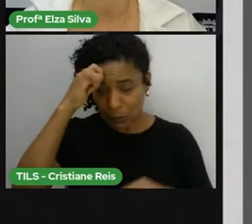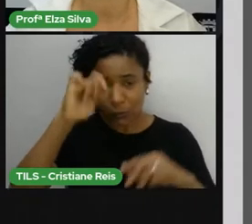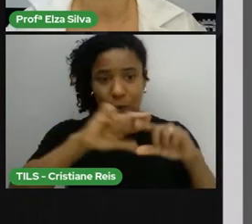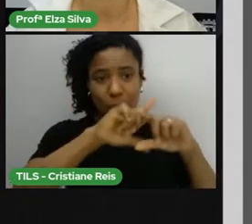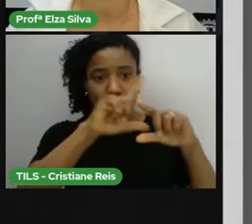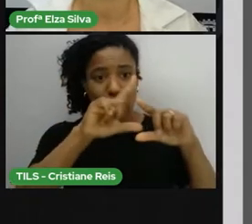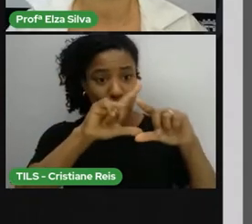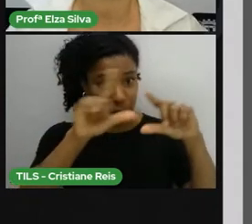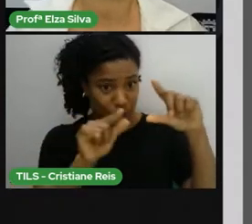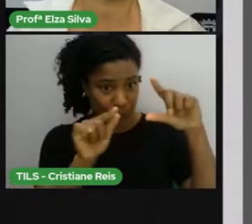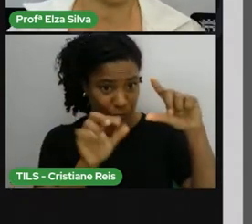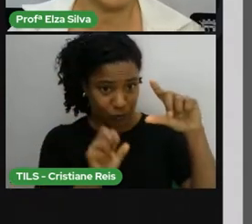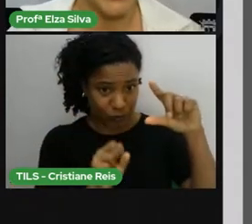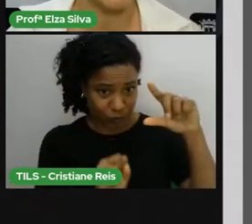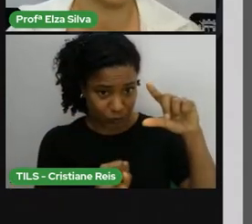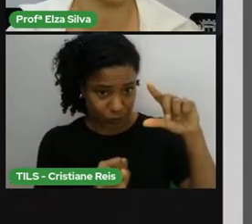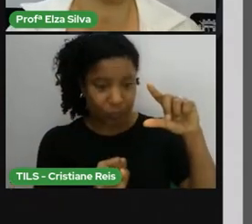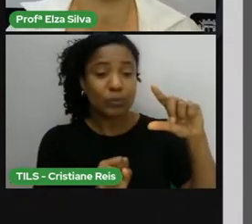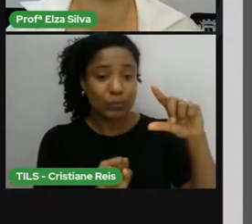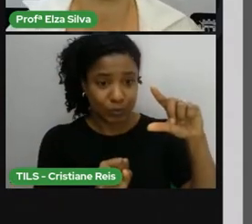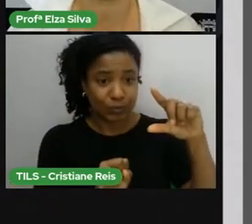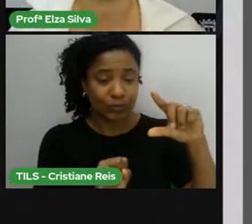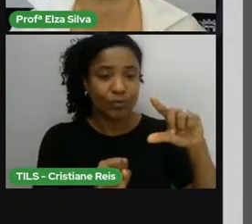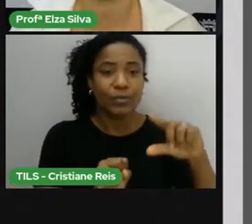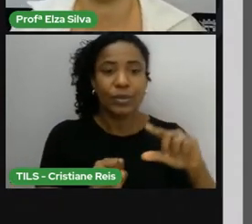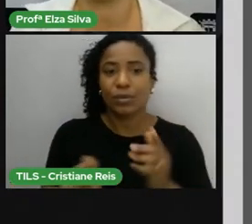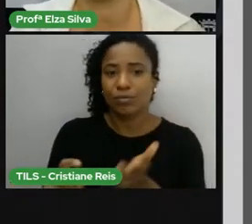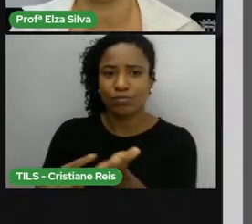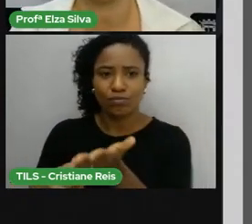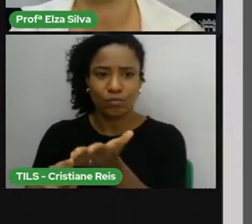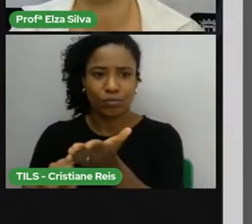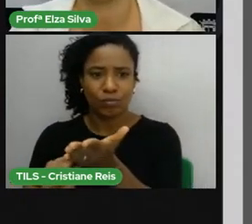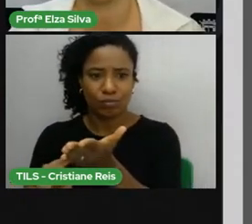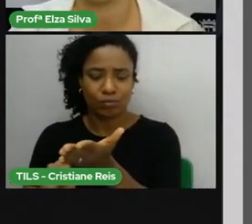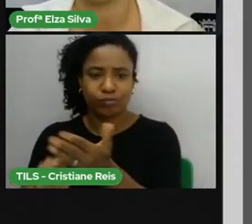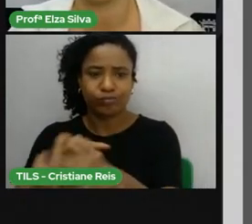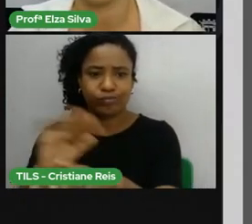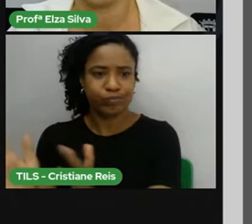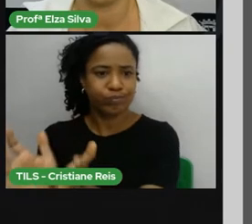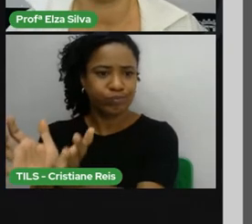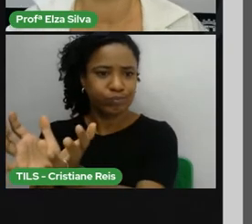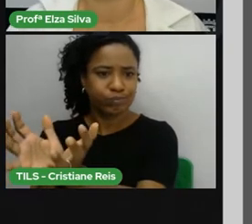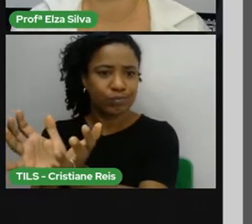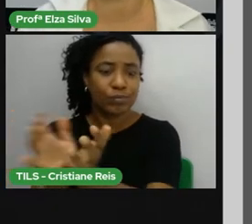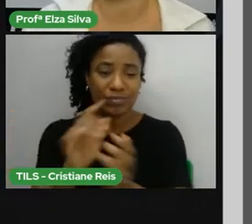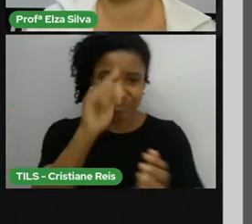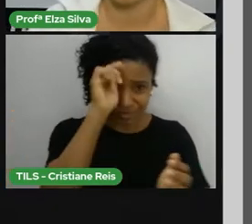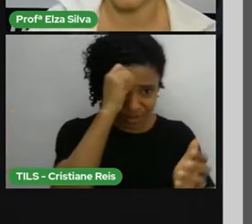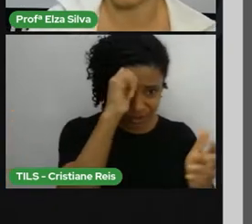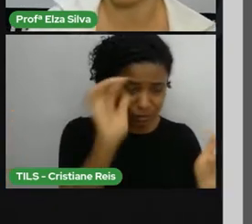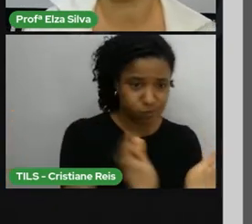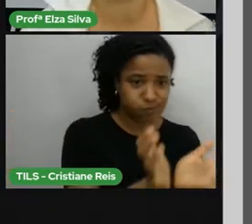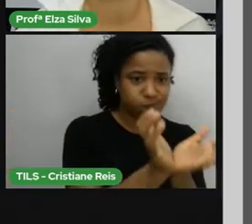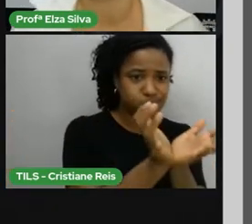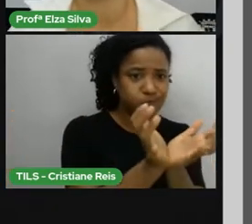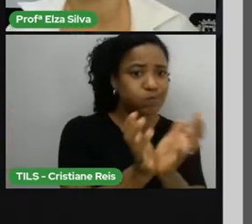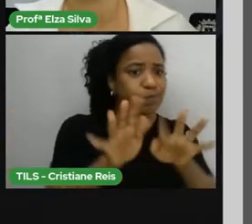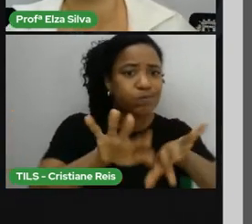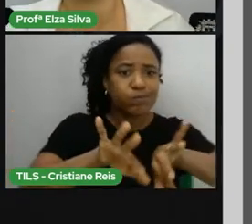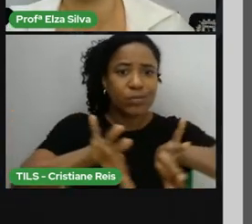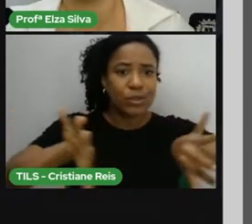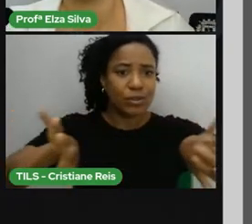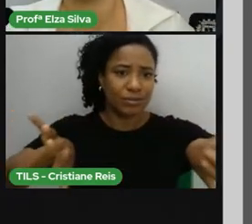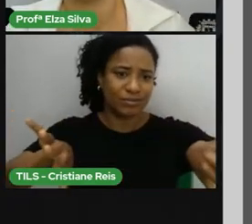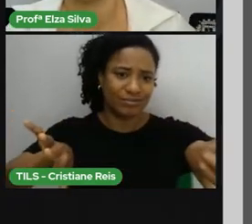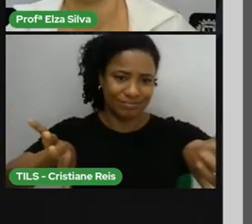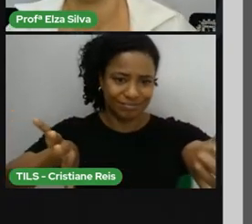viviam separados dos homens brancos. Branco de um lado, negro